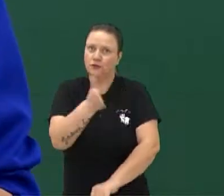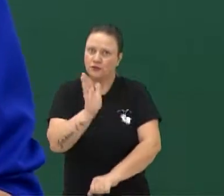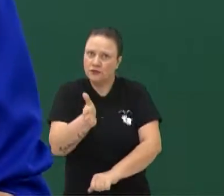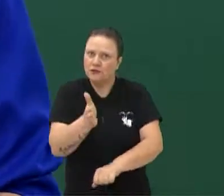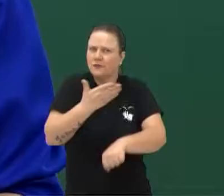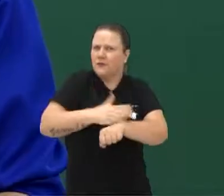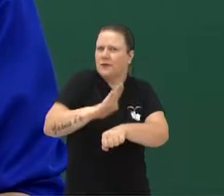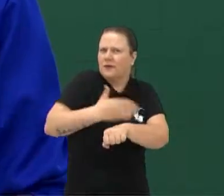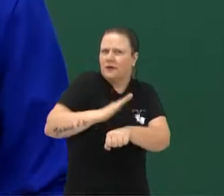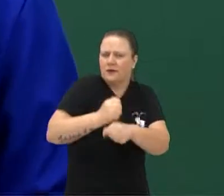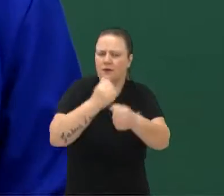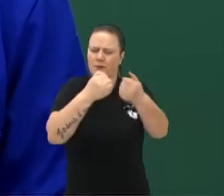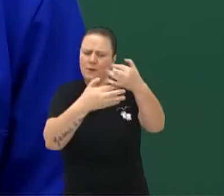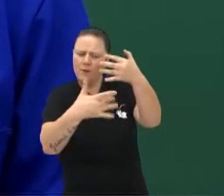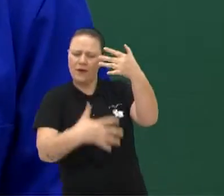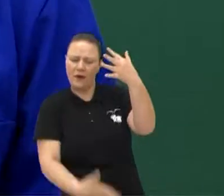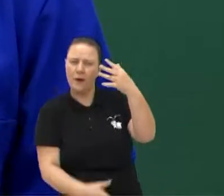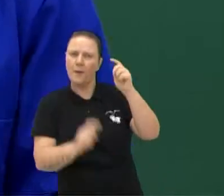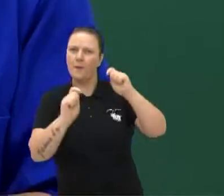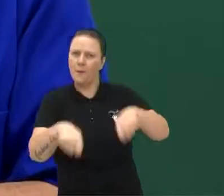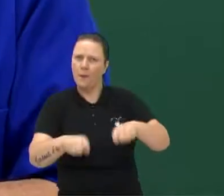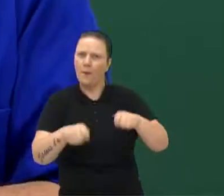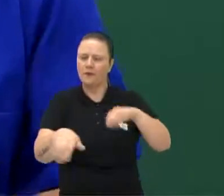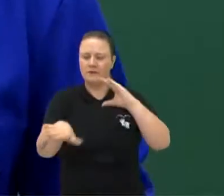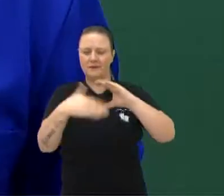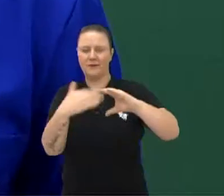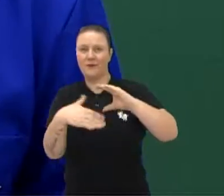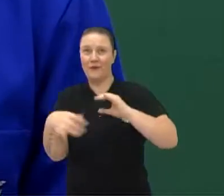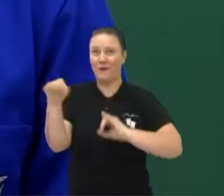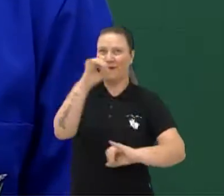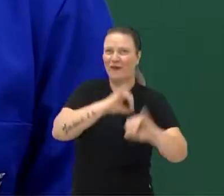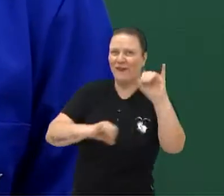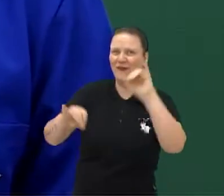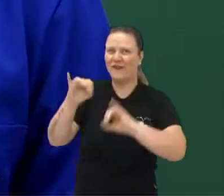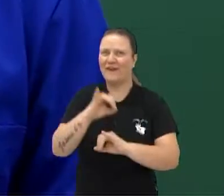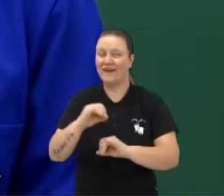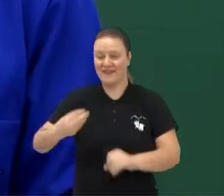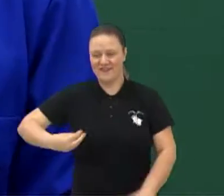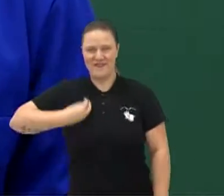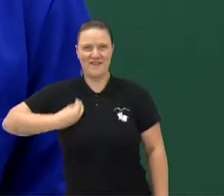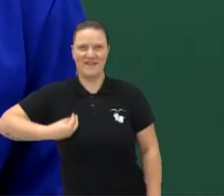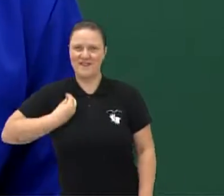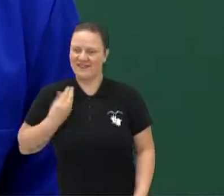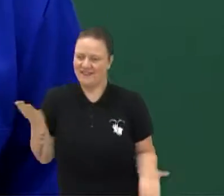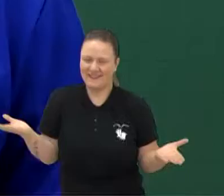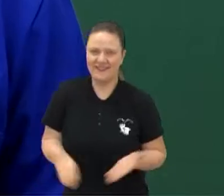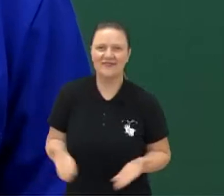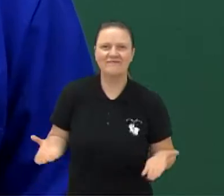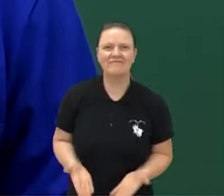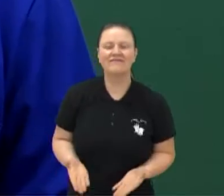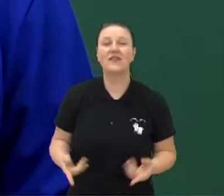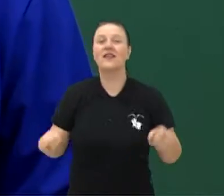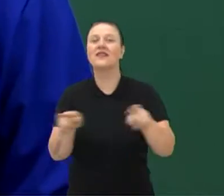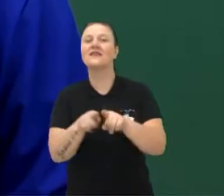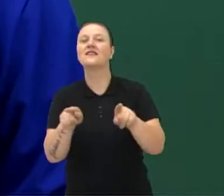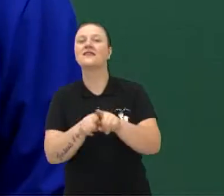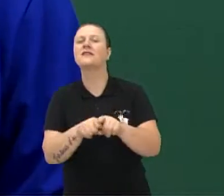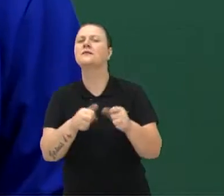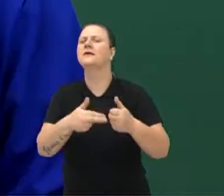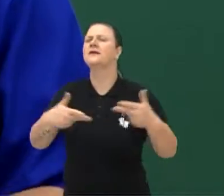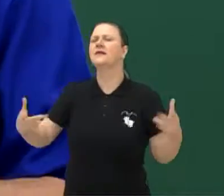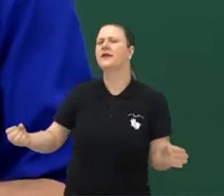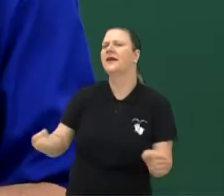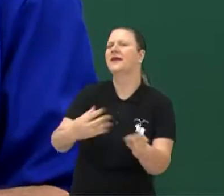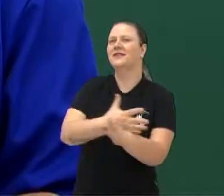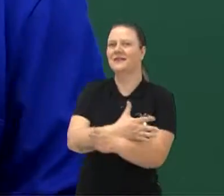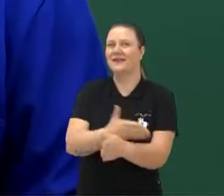chat, já pode mandar o seu oi que nós estamos ao vivo aqui. E hoje nós temos uma novidade ainda para